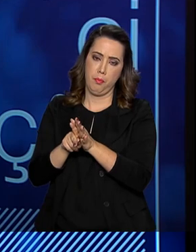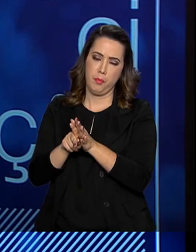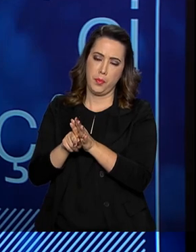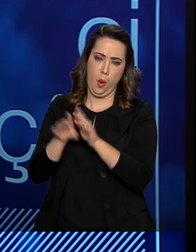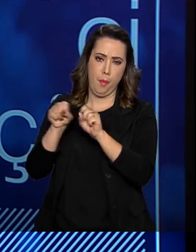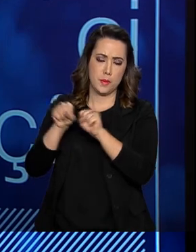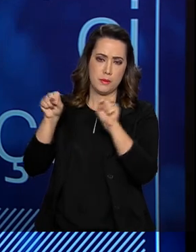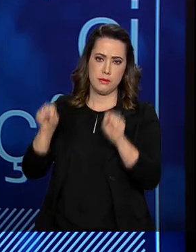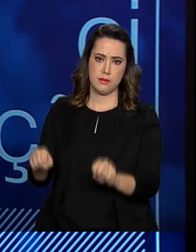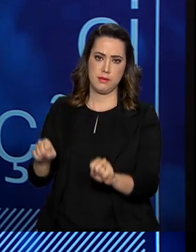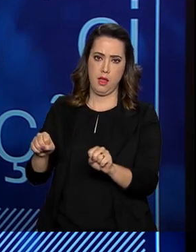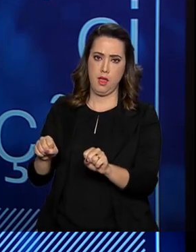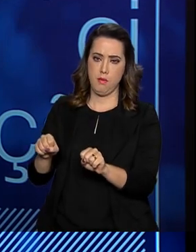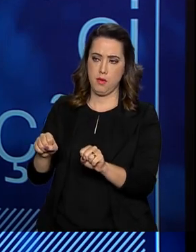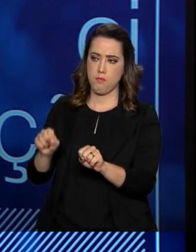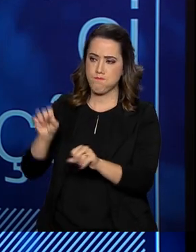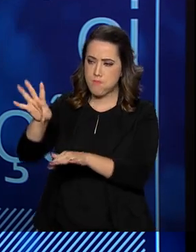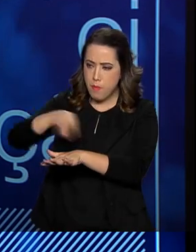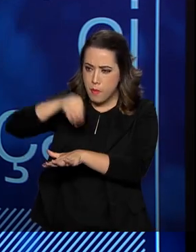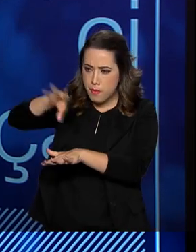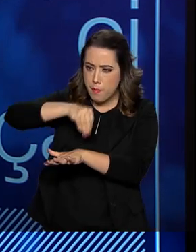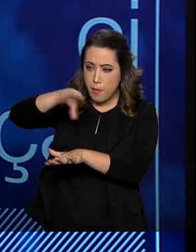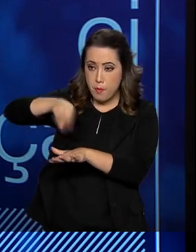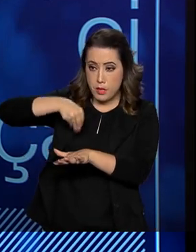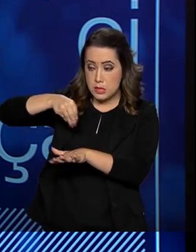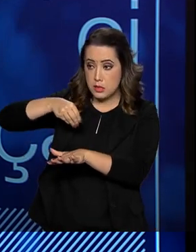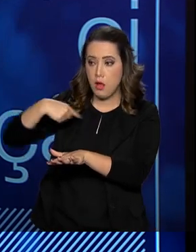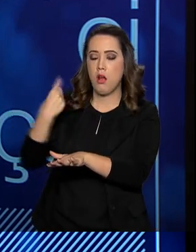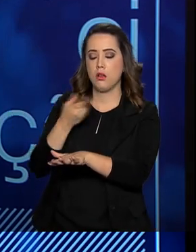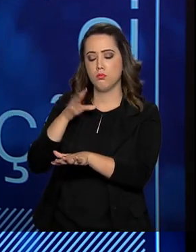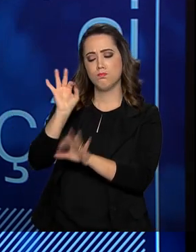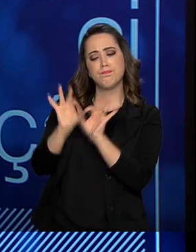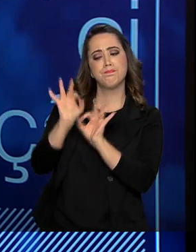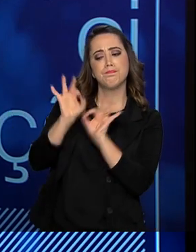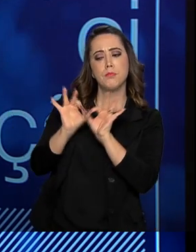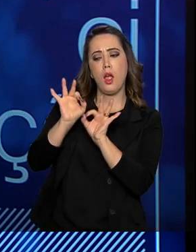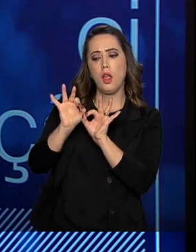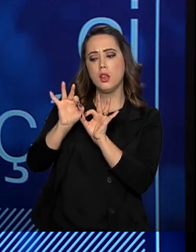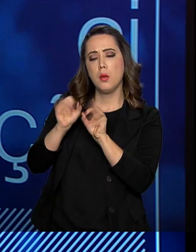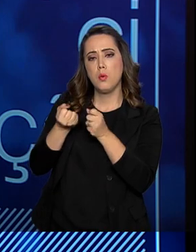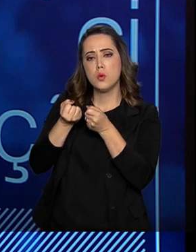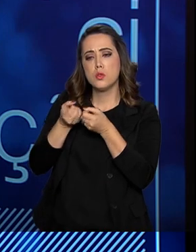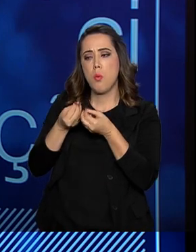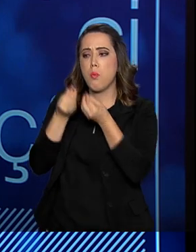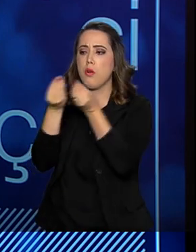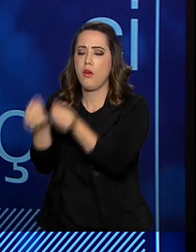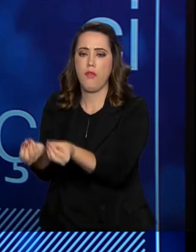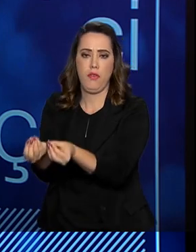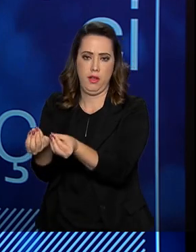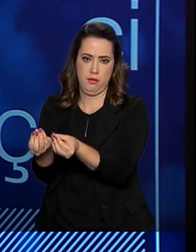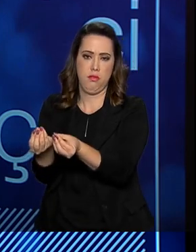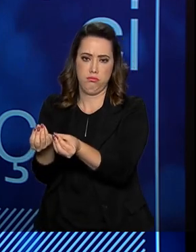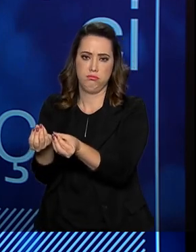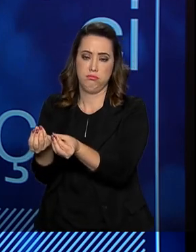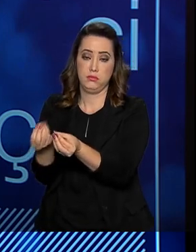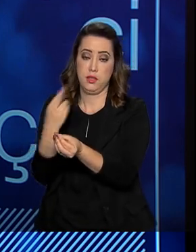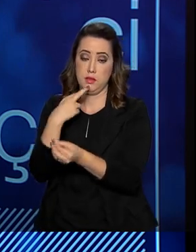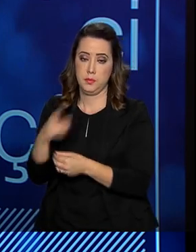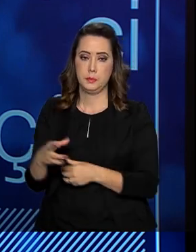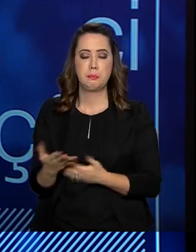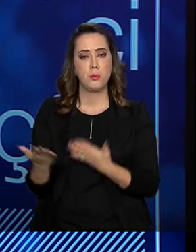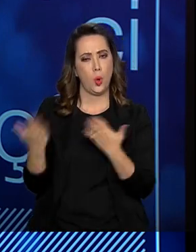próprio sistema alimenta. A prevenção, para você ter ideia, nós tivemos em 2018 cerca de 10 mil casos de